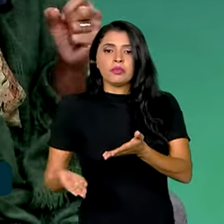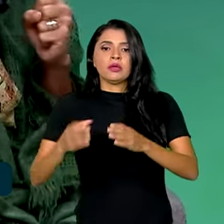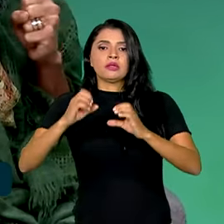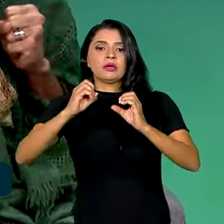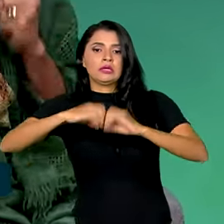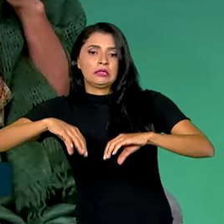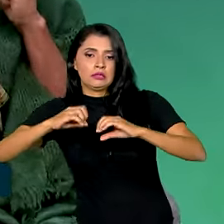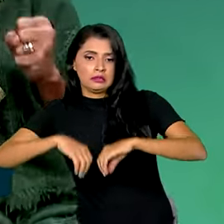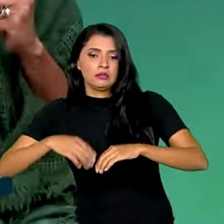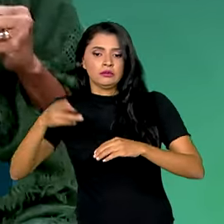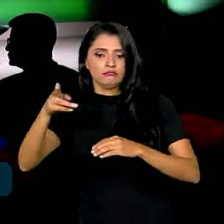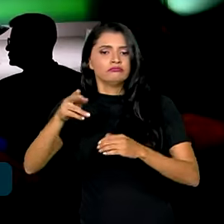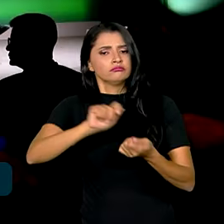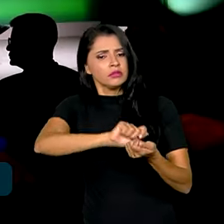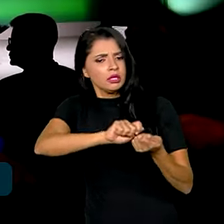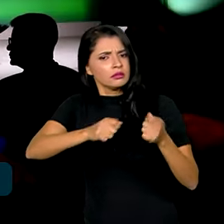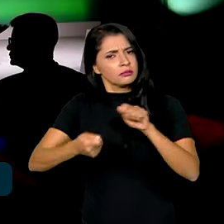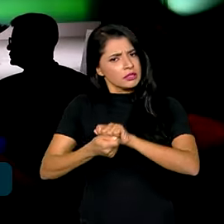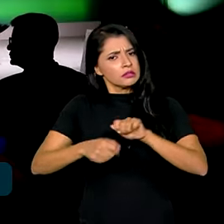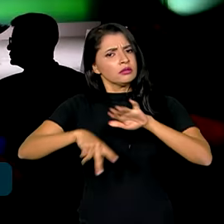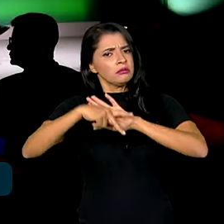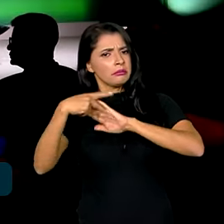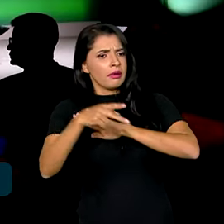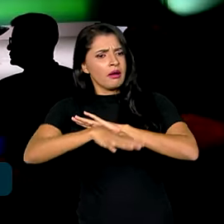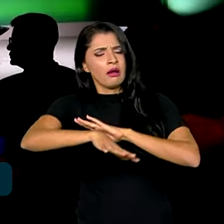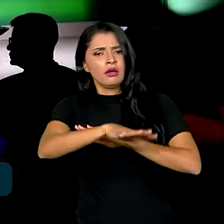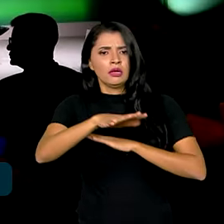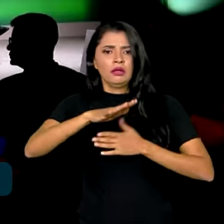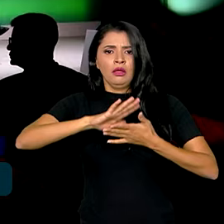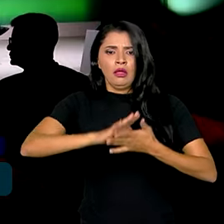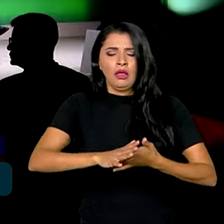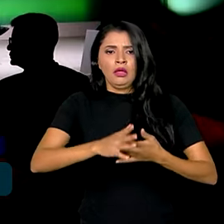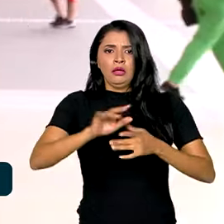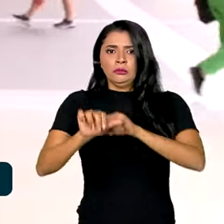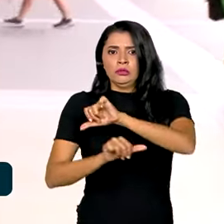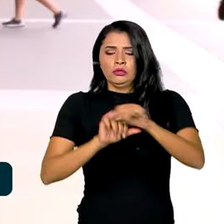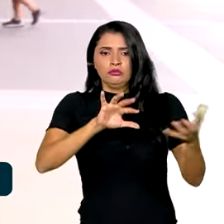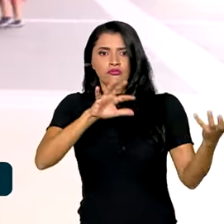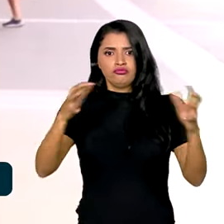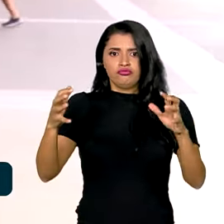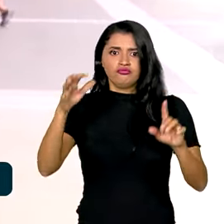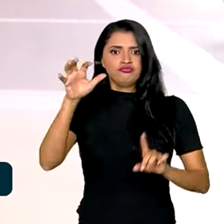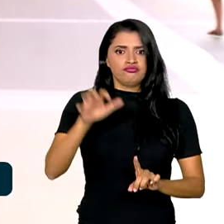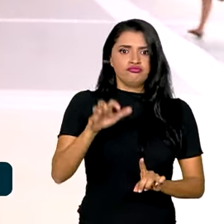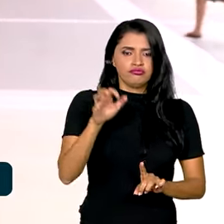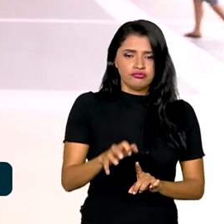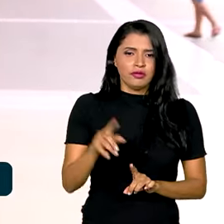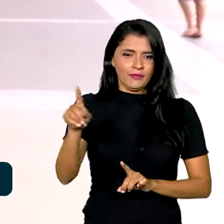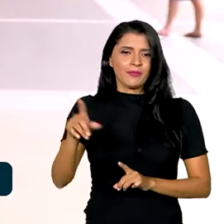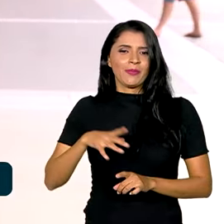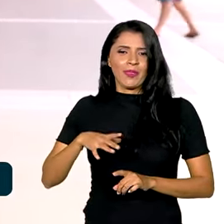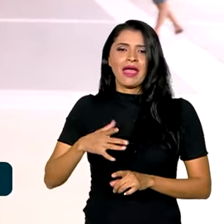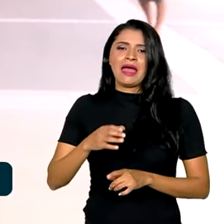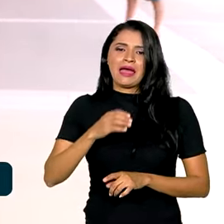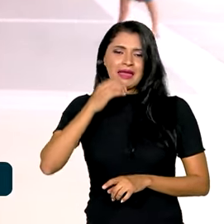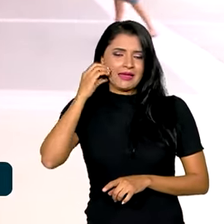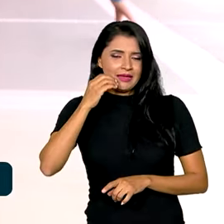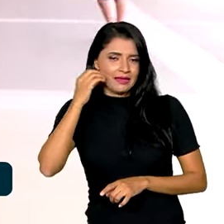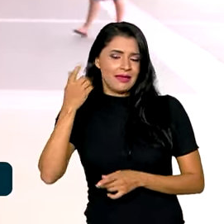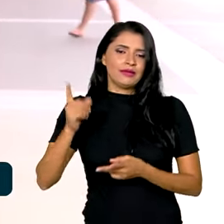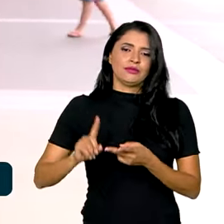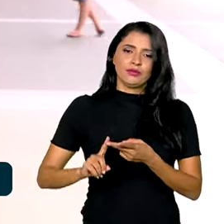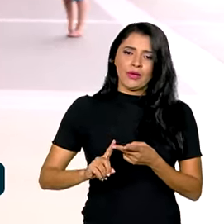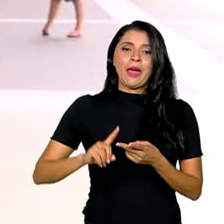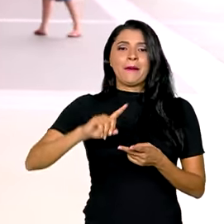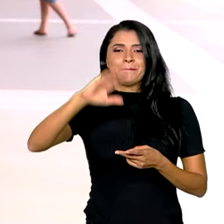global de adaptação para tratar dos impactos da mudança do clima. Emirados Árabes Unidos, Azerbaijão e